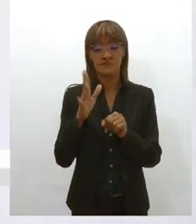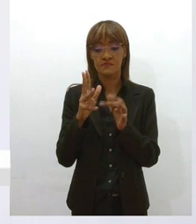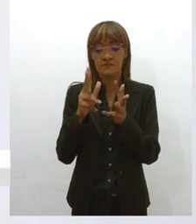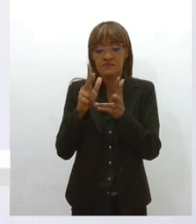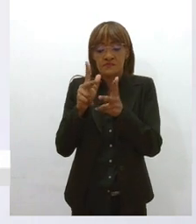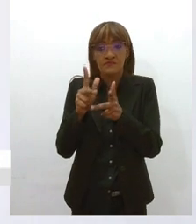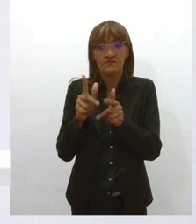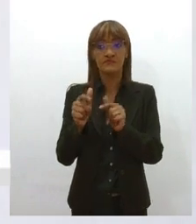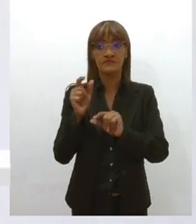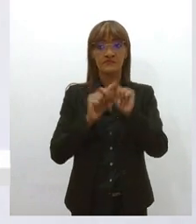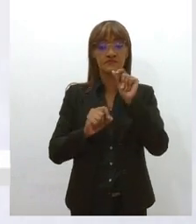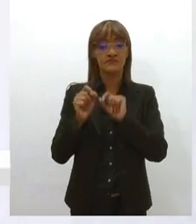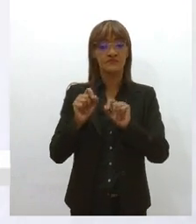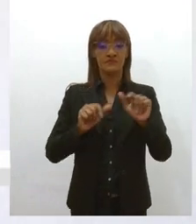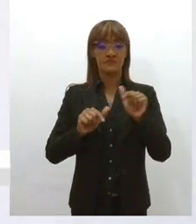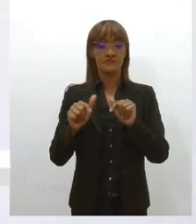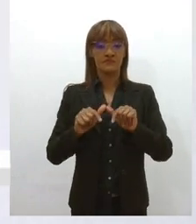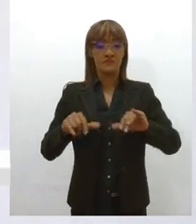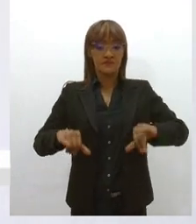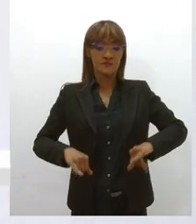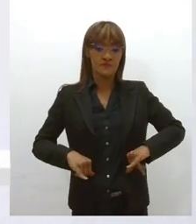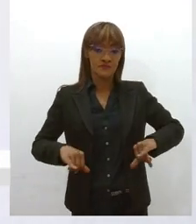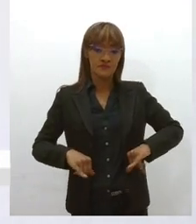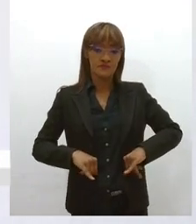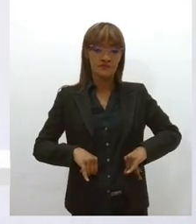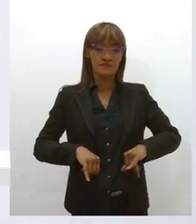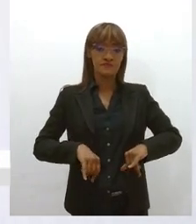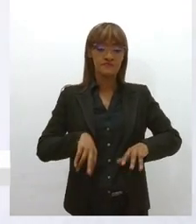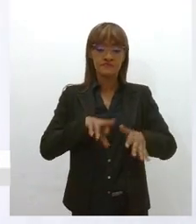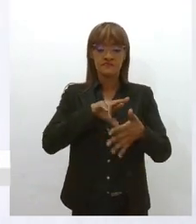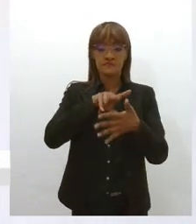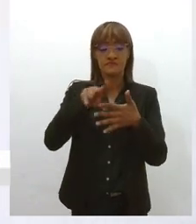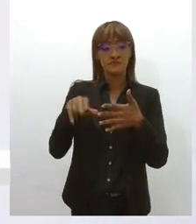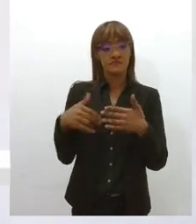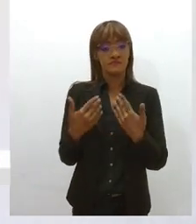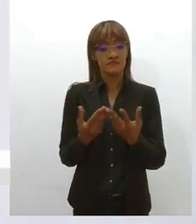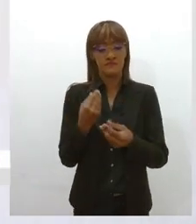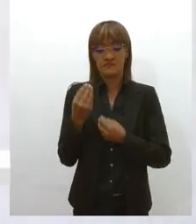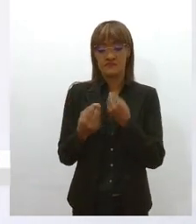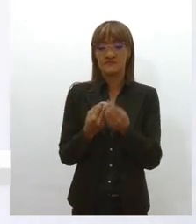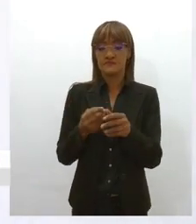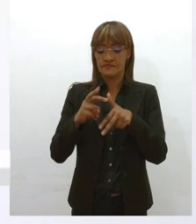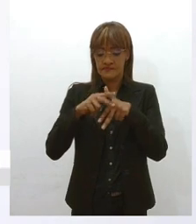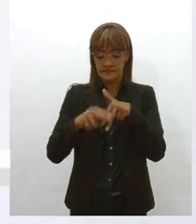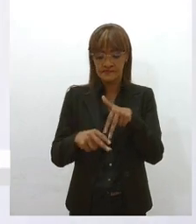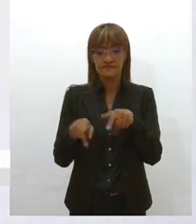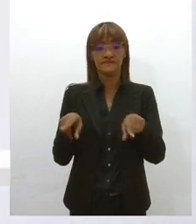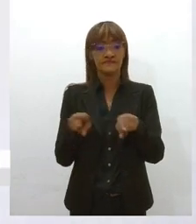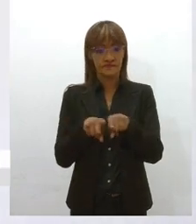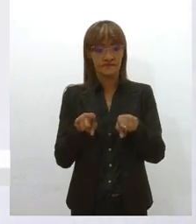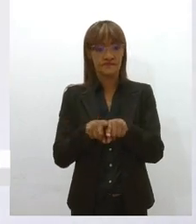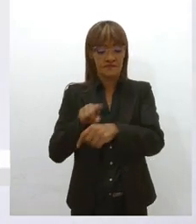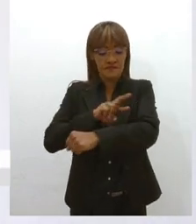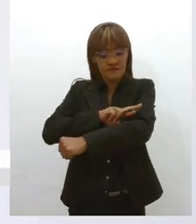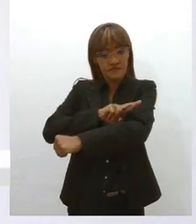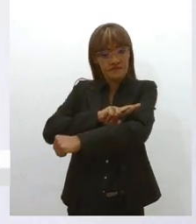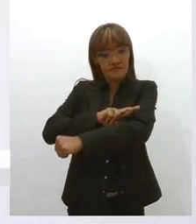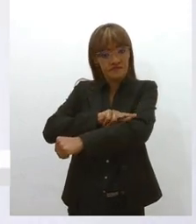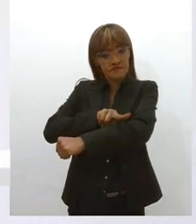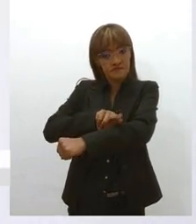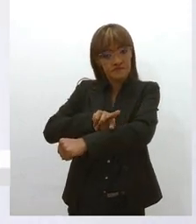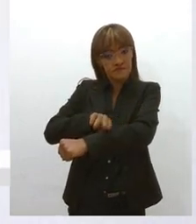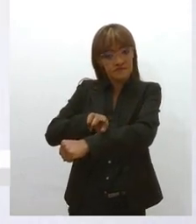sofre, assim, variações, não só relacionadas ao gênero, mas também à raça, à